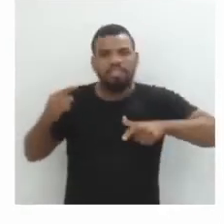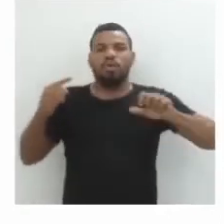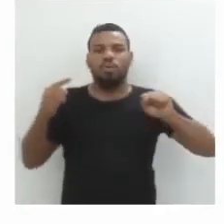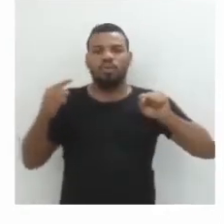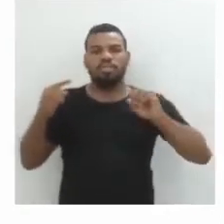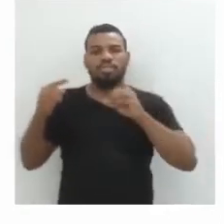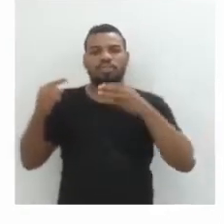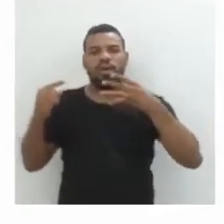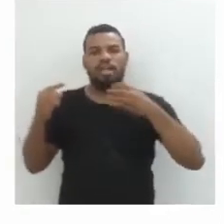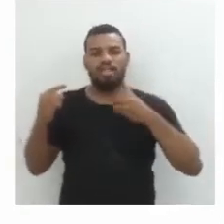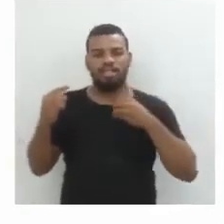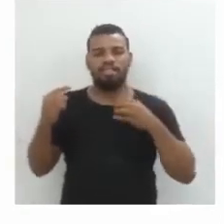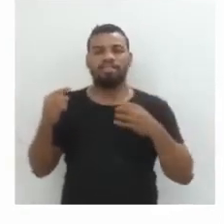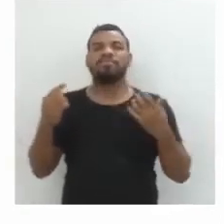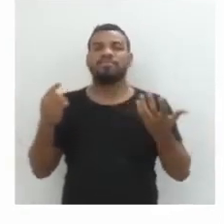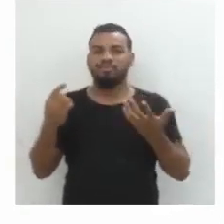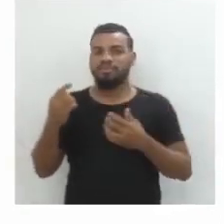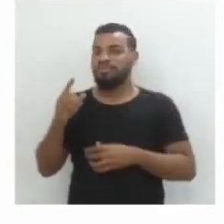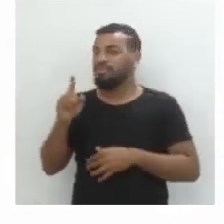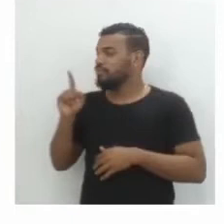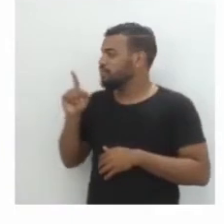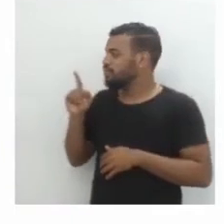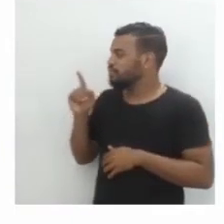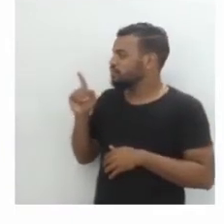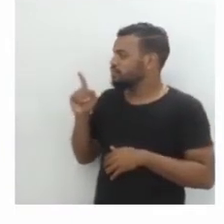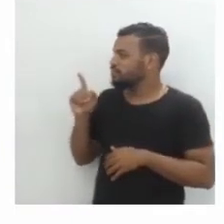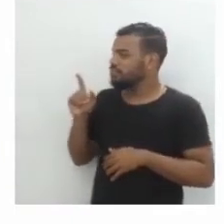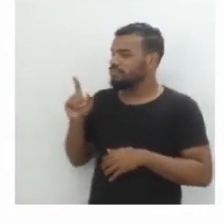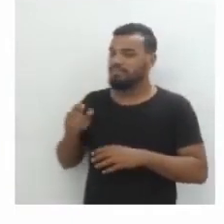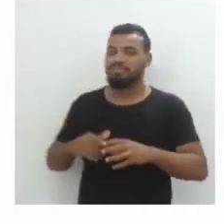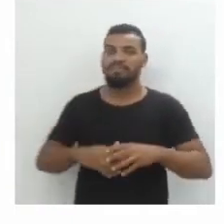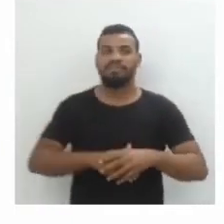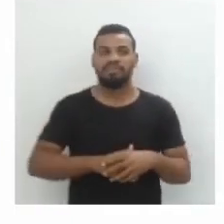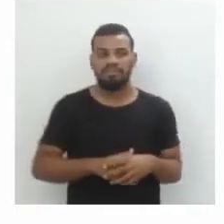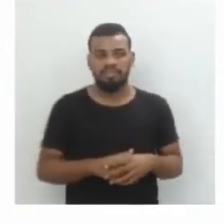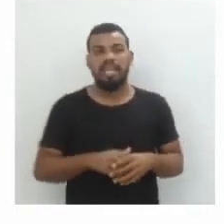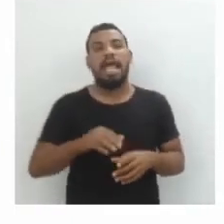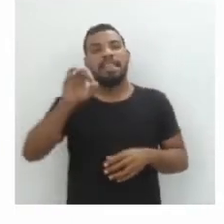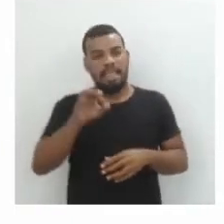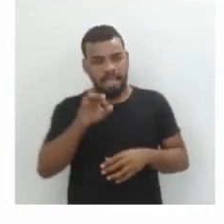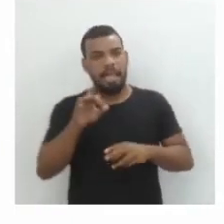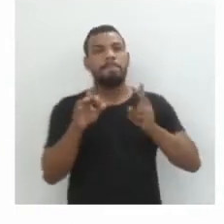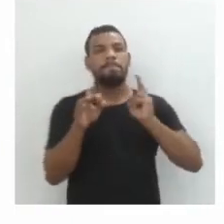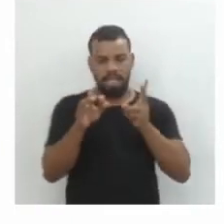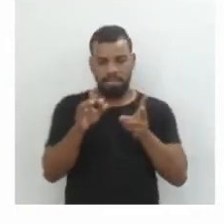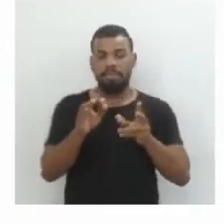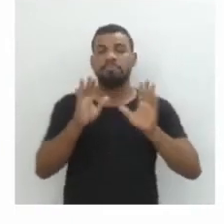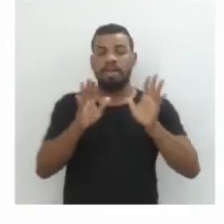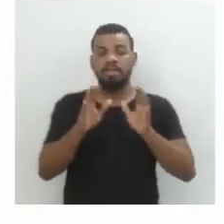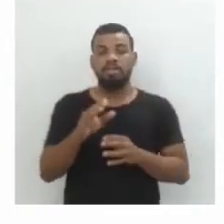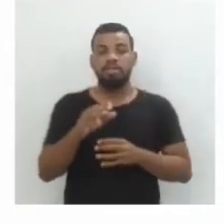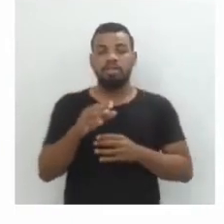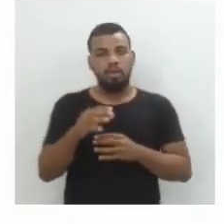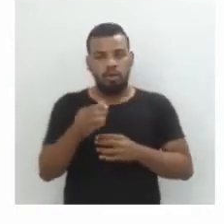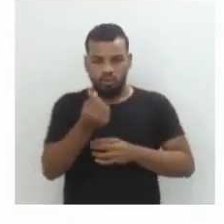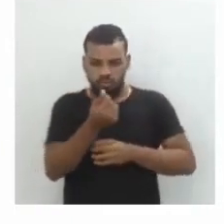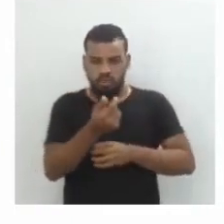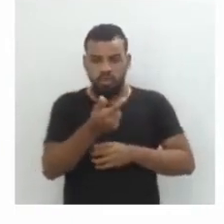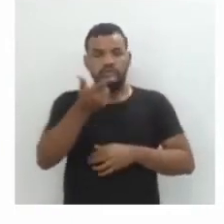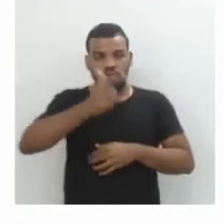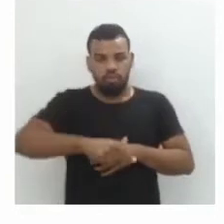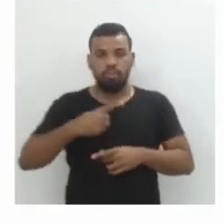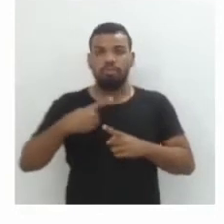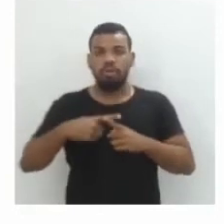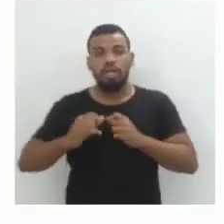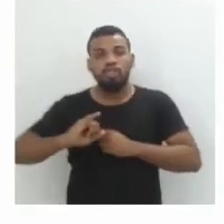.800,00, vezes 0,05. A taxa é a mesma, mas o montante aumentou, porque aí vai ser